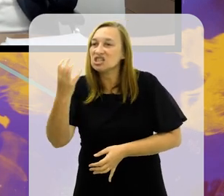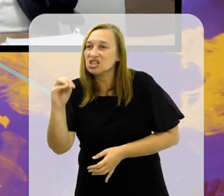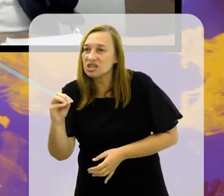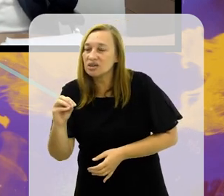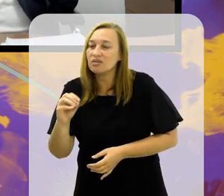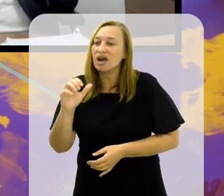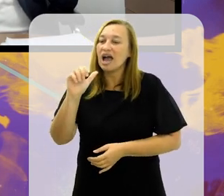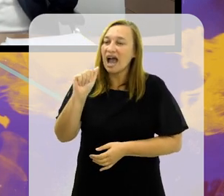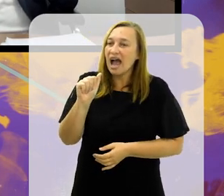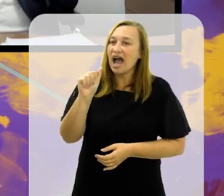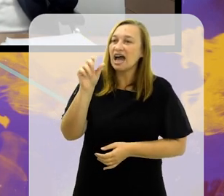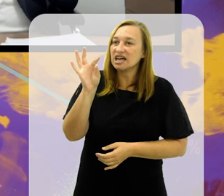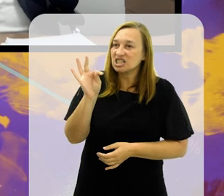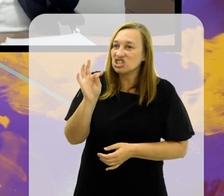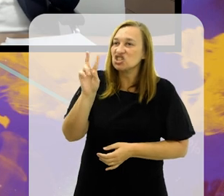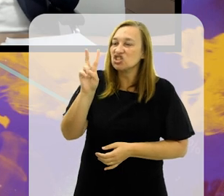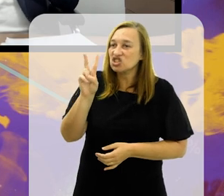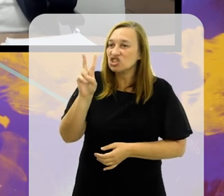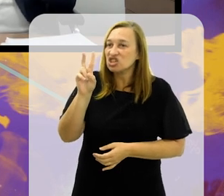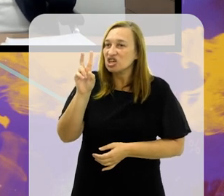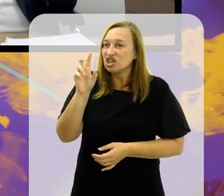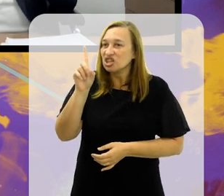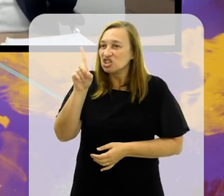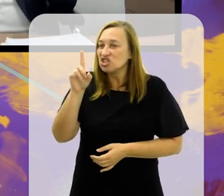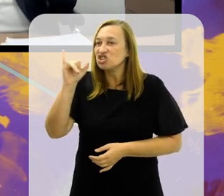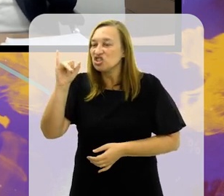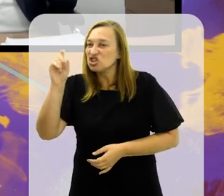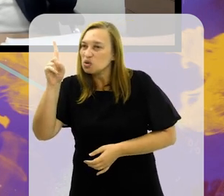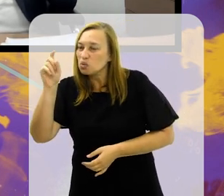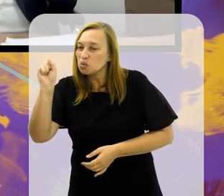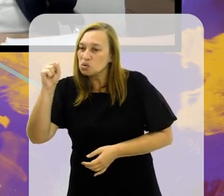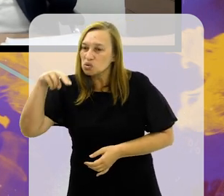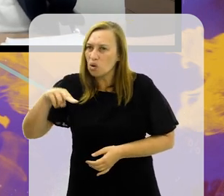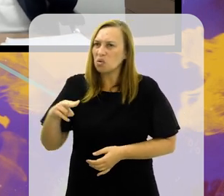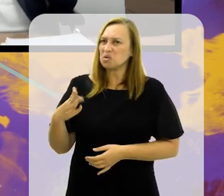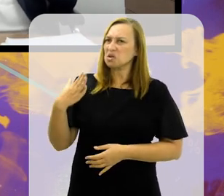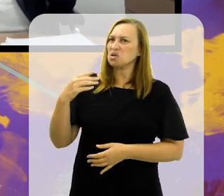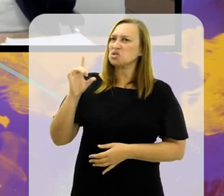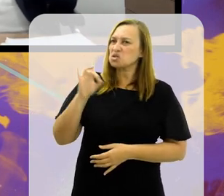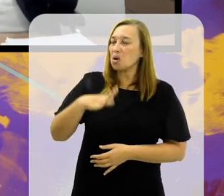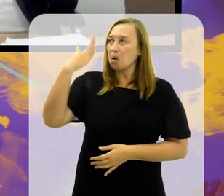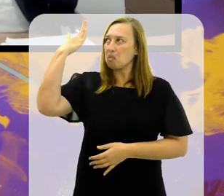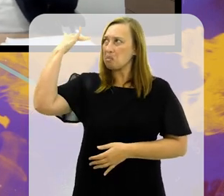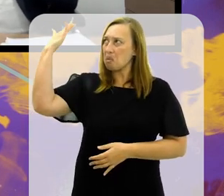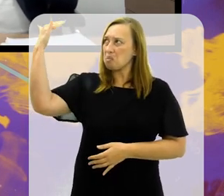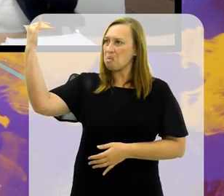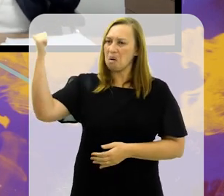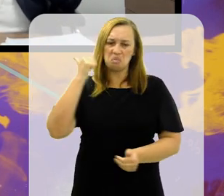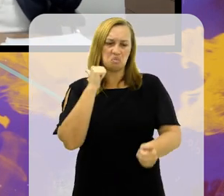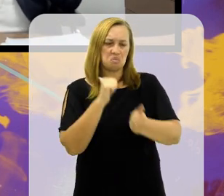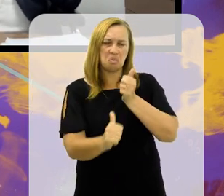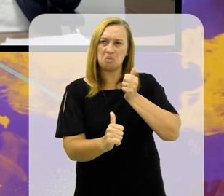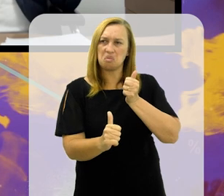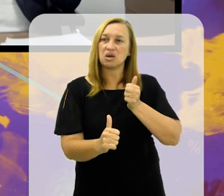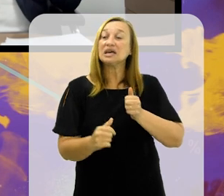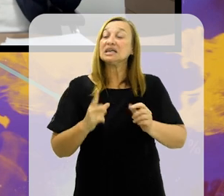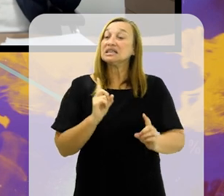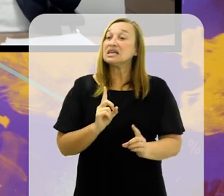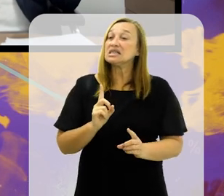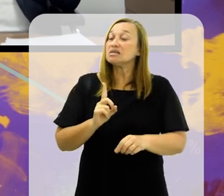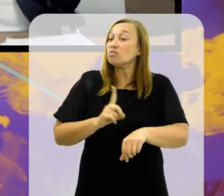dos meus ídolos, como fisioterafilo. Só craque. Só craque. E nesse